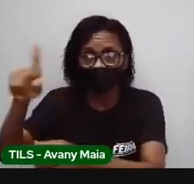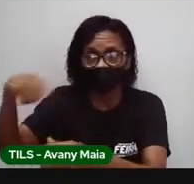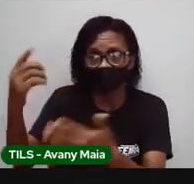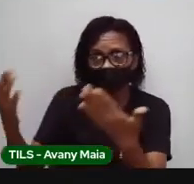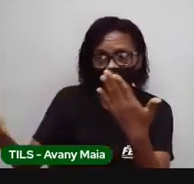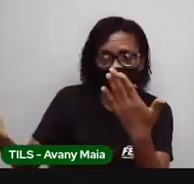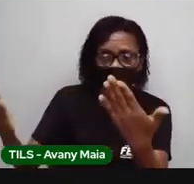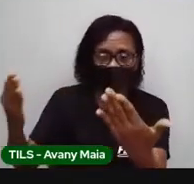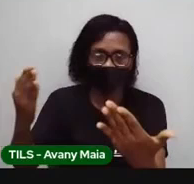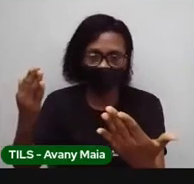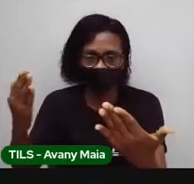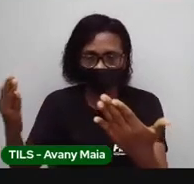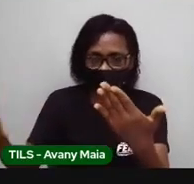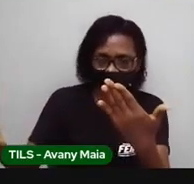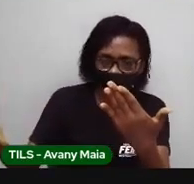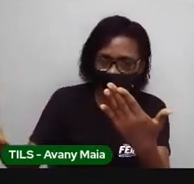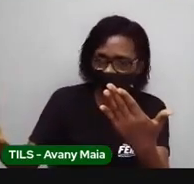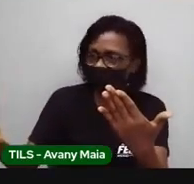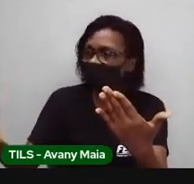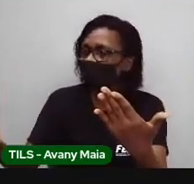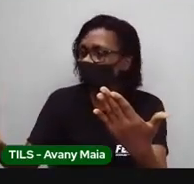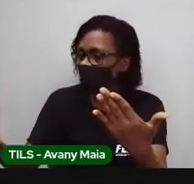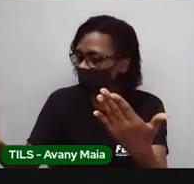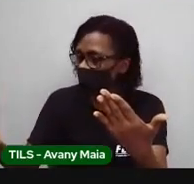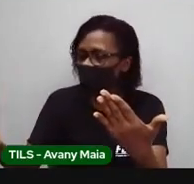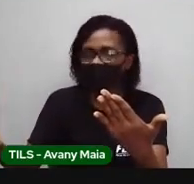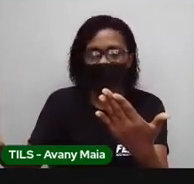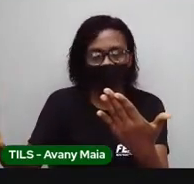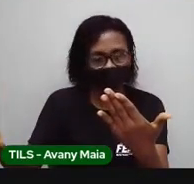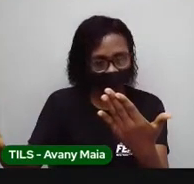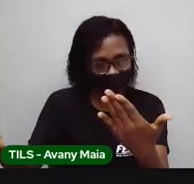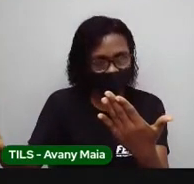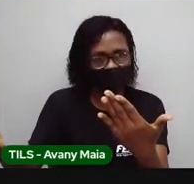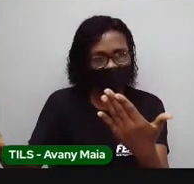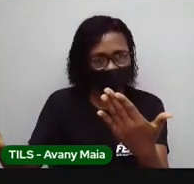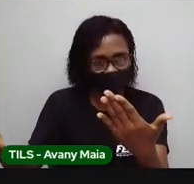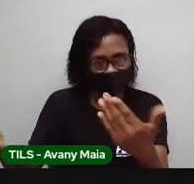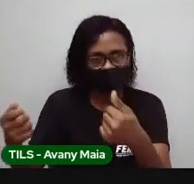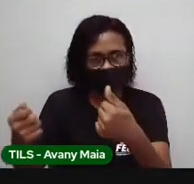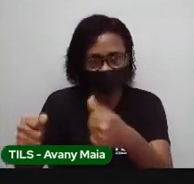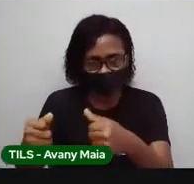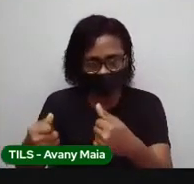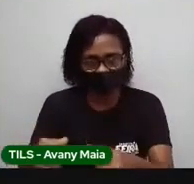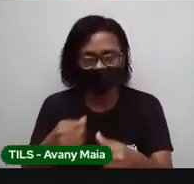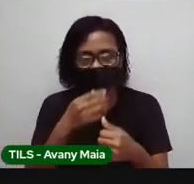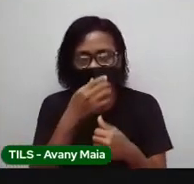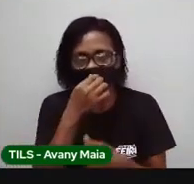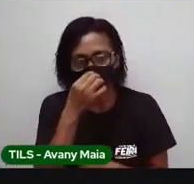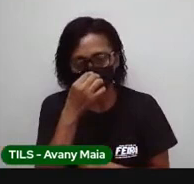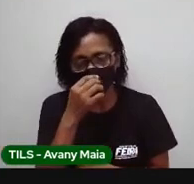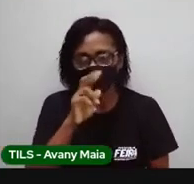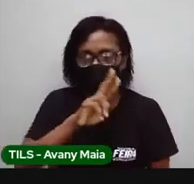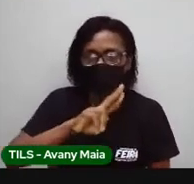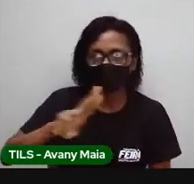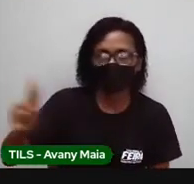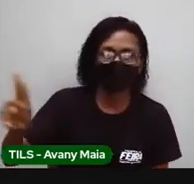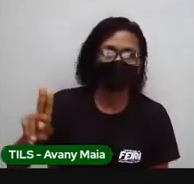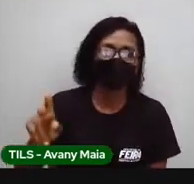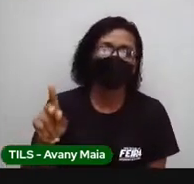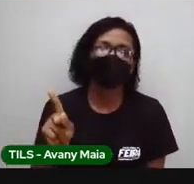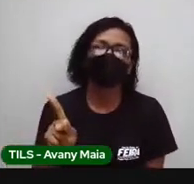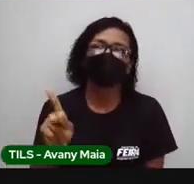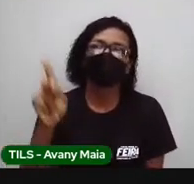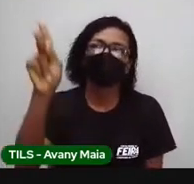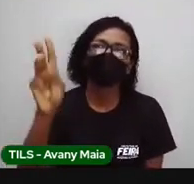que no que você fez, os valores vão aparecer em watts hora. Só que na sua